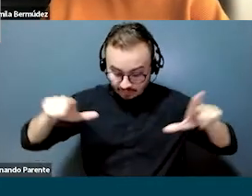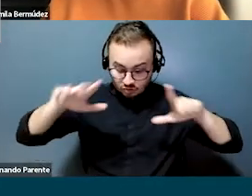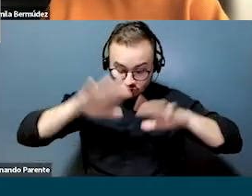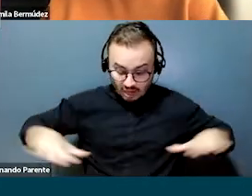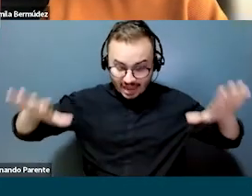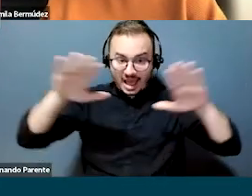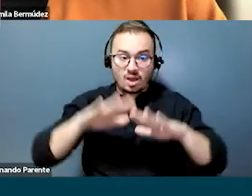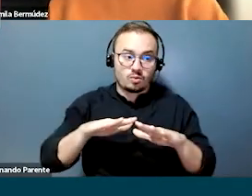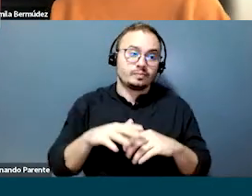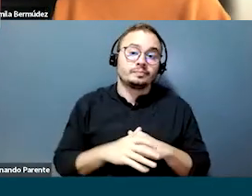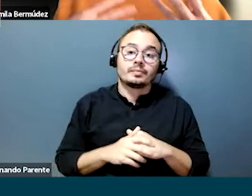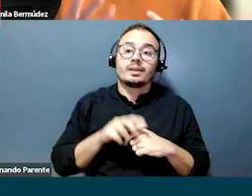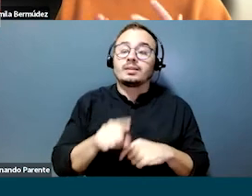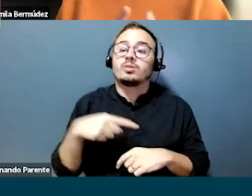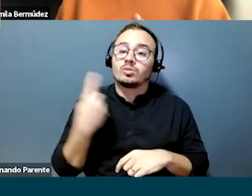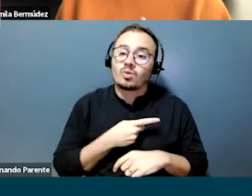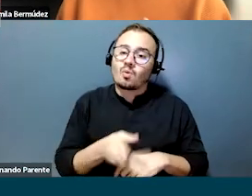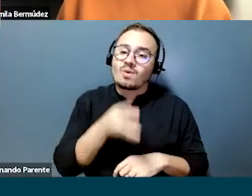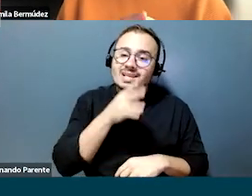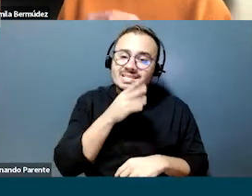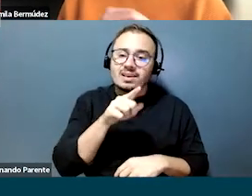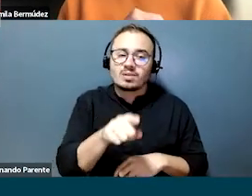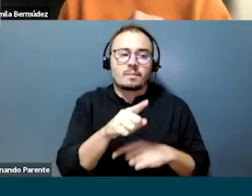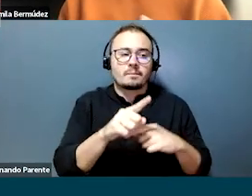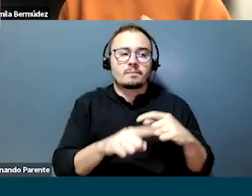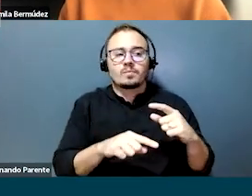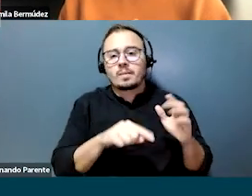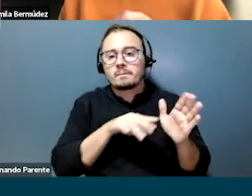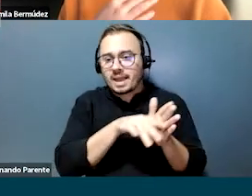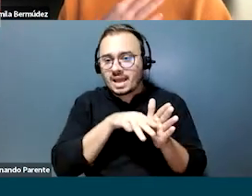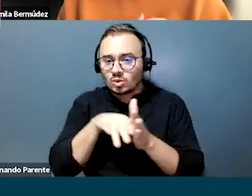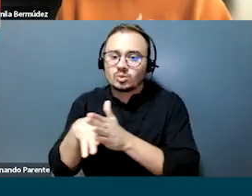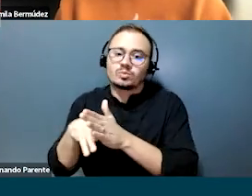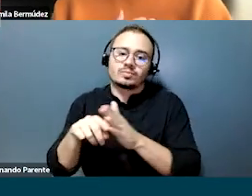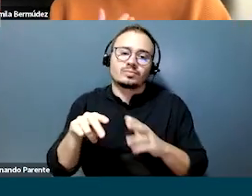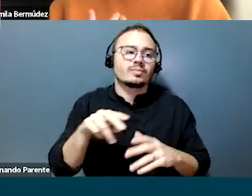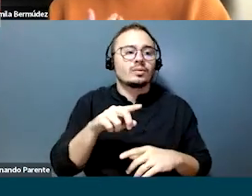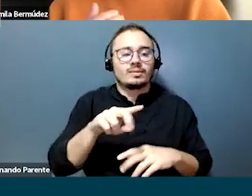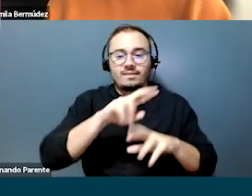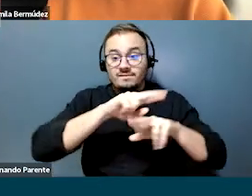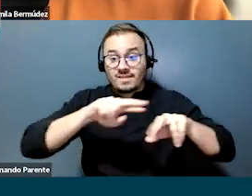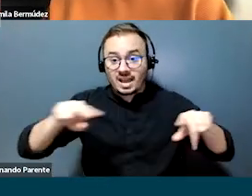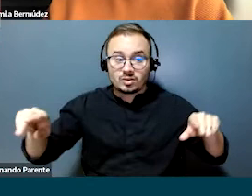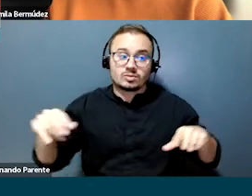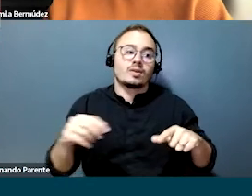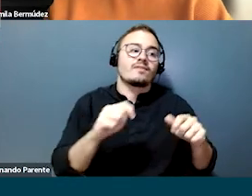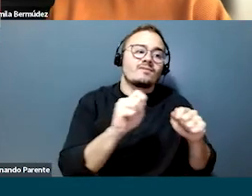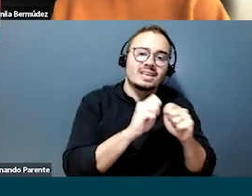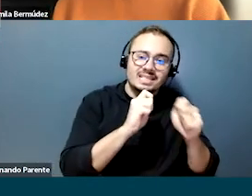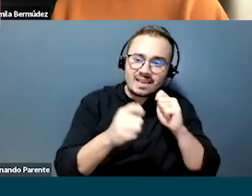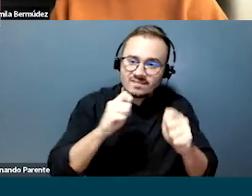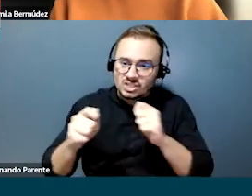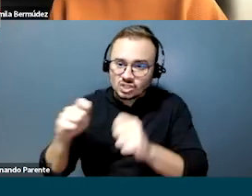estão dentro disso. E para conhecer o nosso objeto de pesquisa, a gente aplicou bastante método de pesquisa. A gente fez